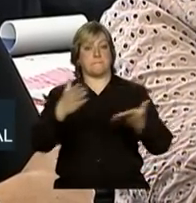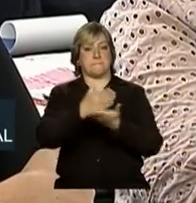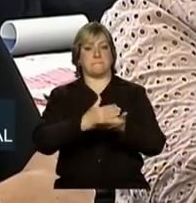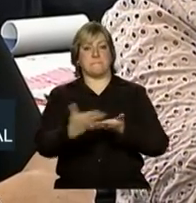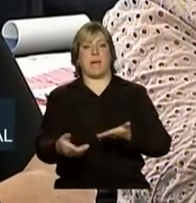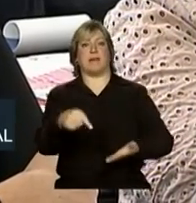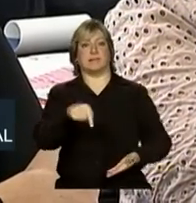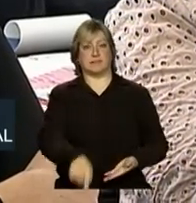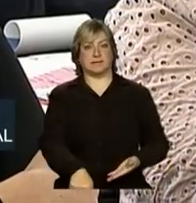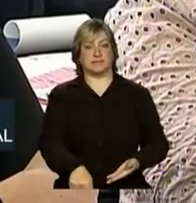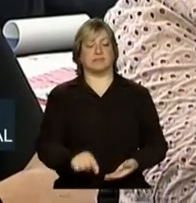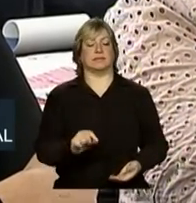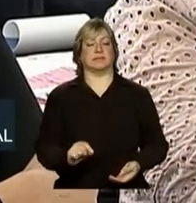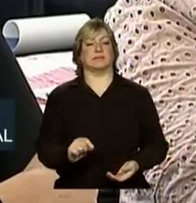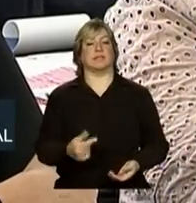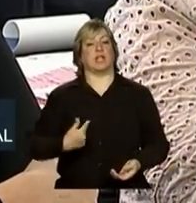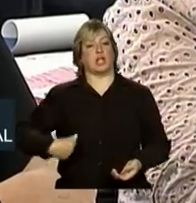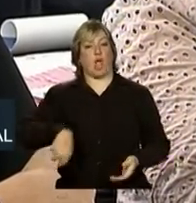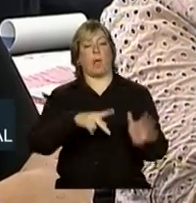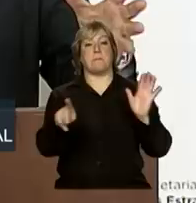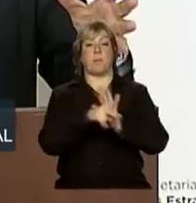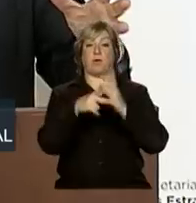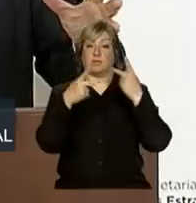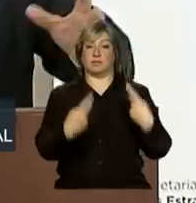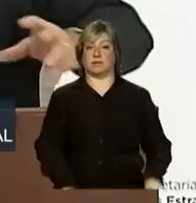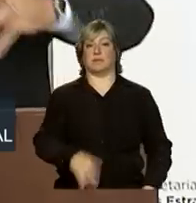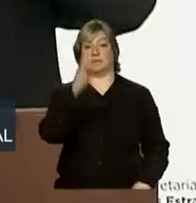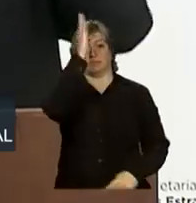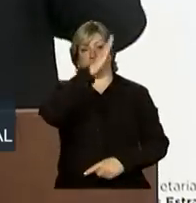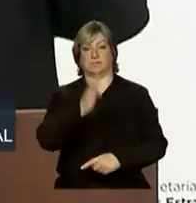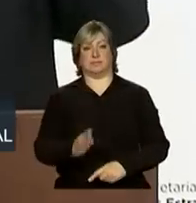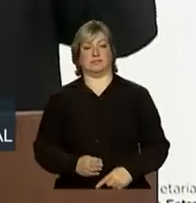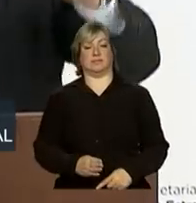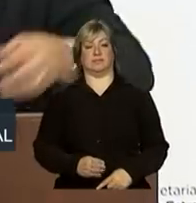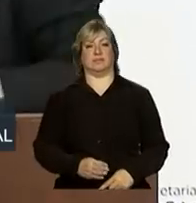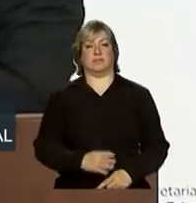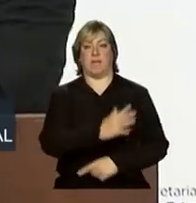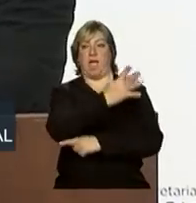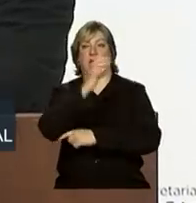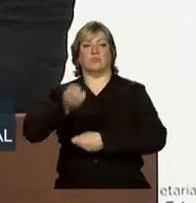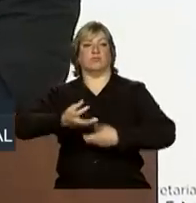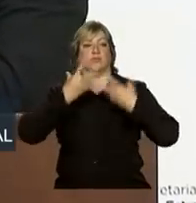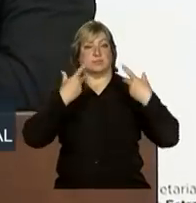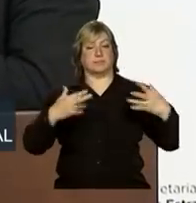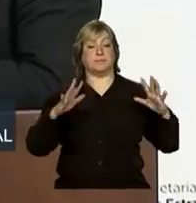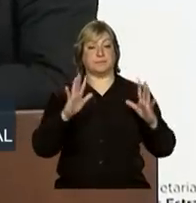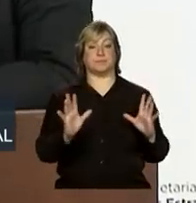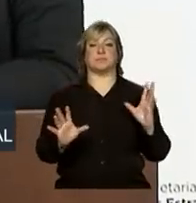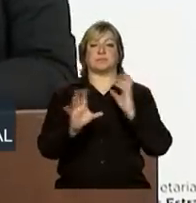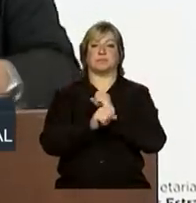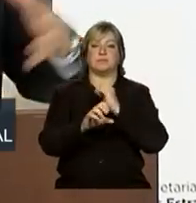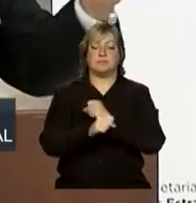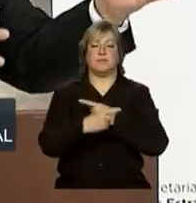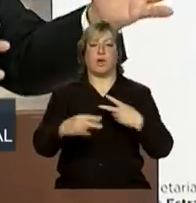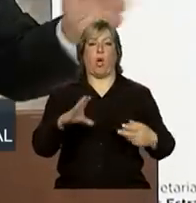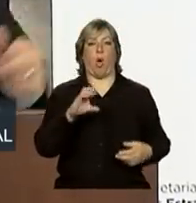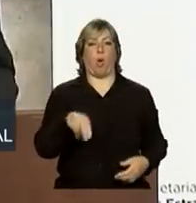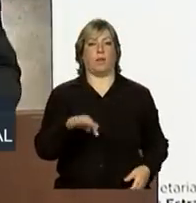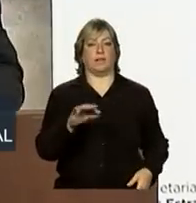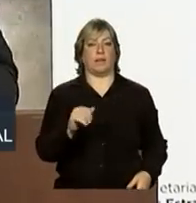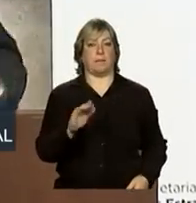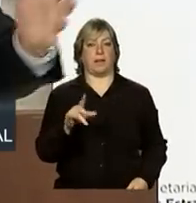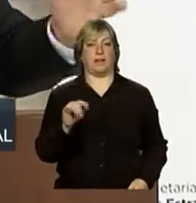ativo ambiental, nos pertence e é dirigido por brasileiros. Mas a contabilidade, e aí, ministro Guido, estava lá